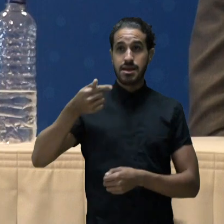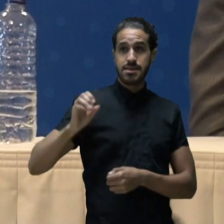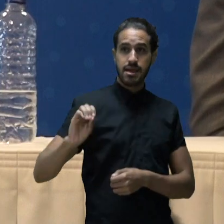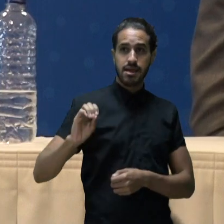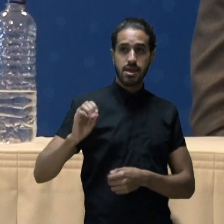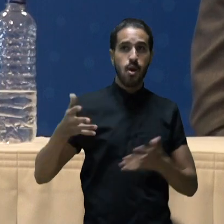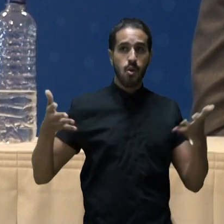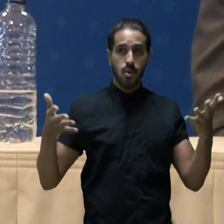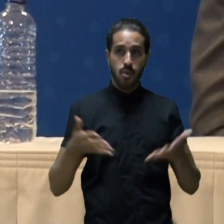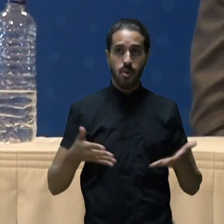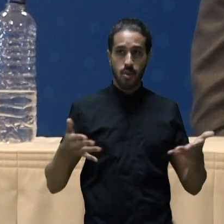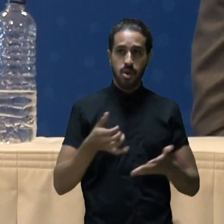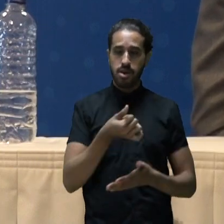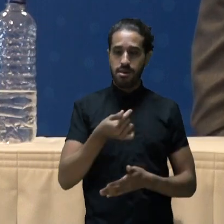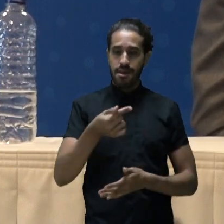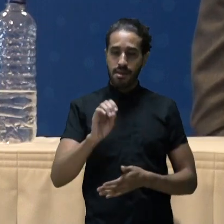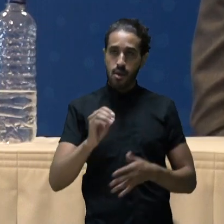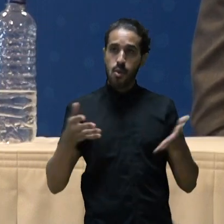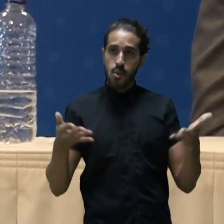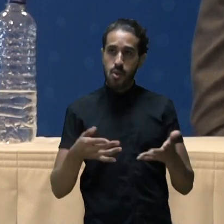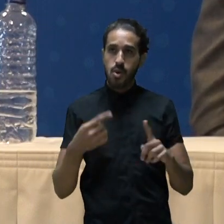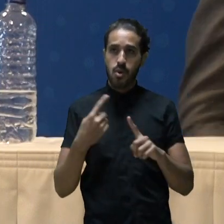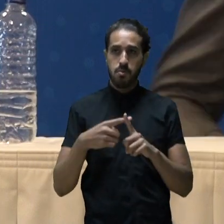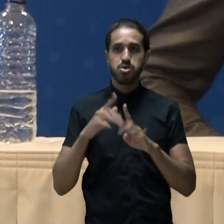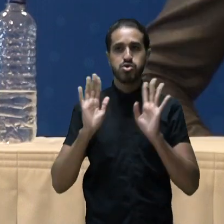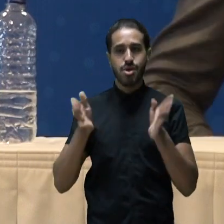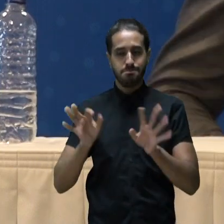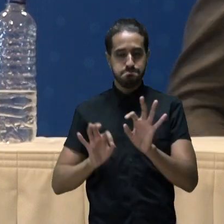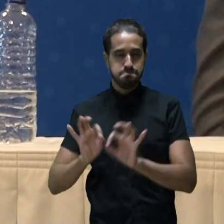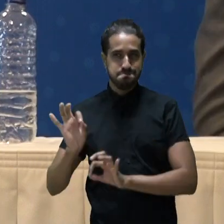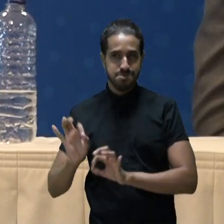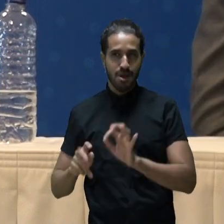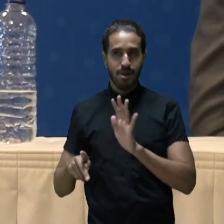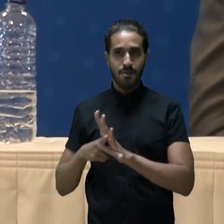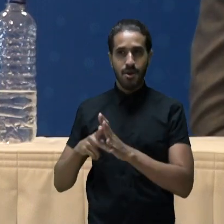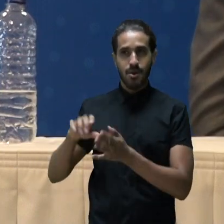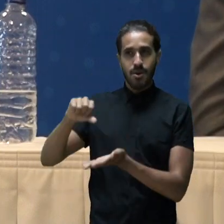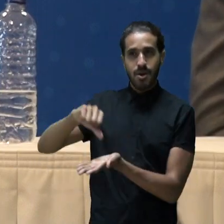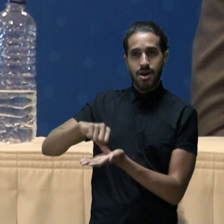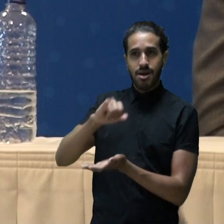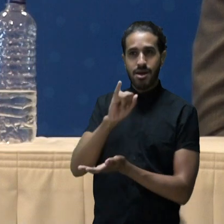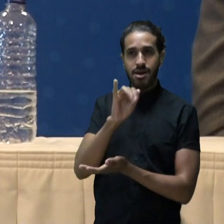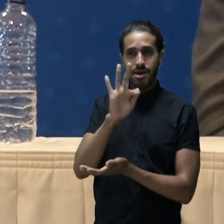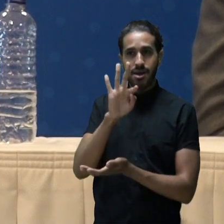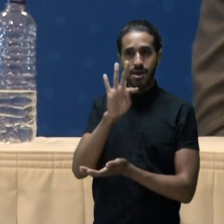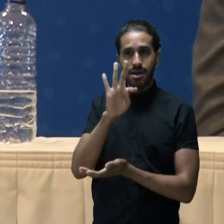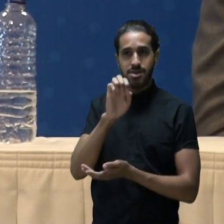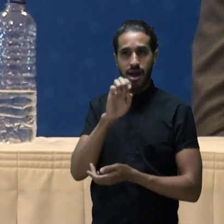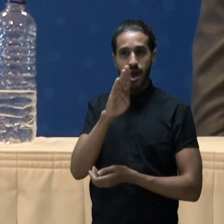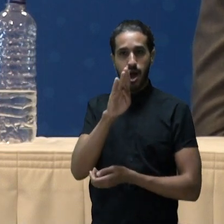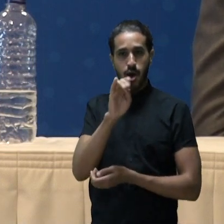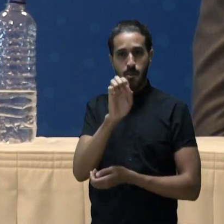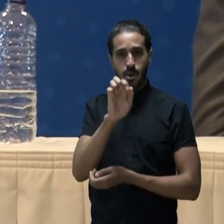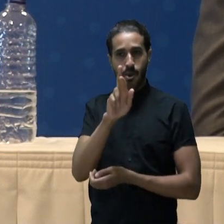670 hoje, considerando a organização do campus Itaboraí.